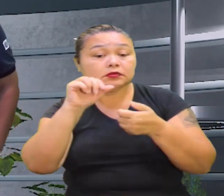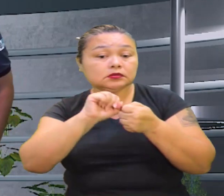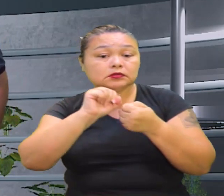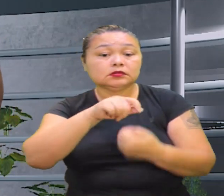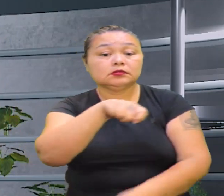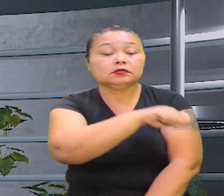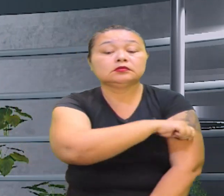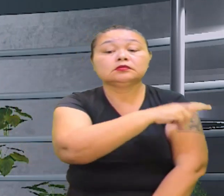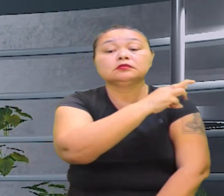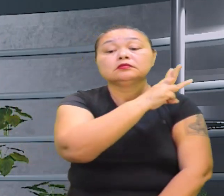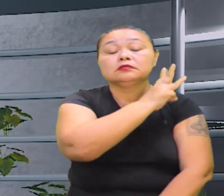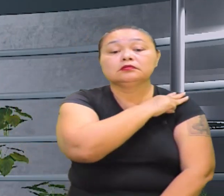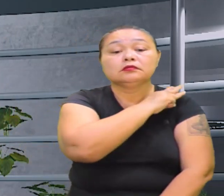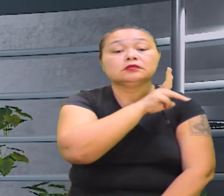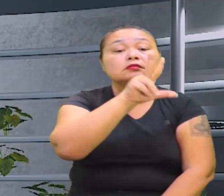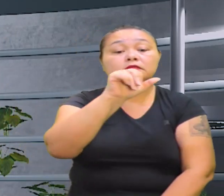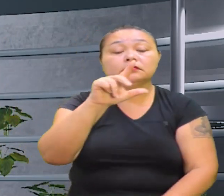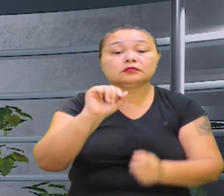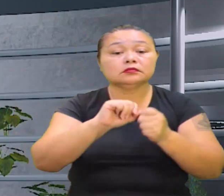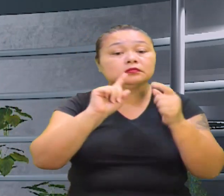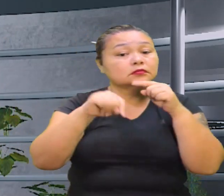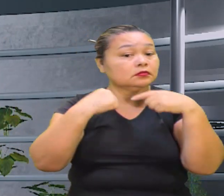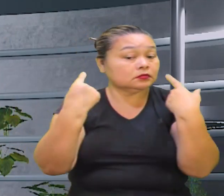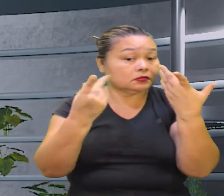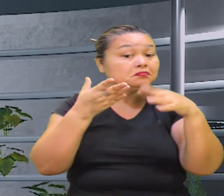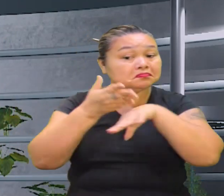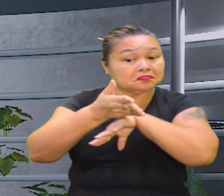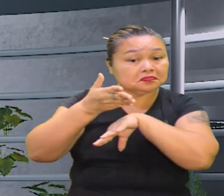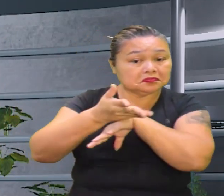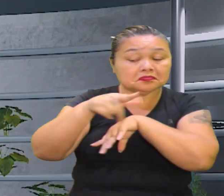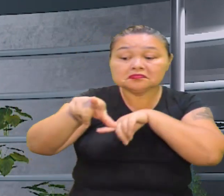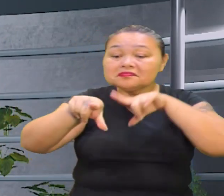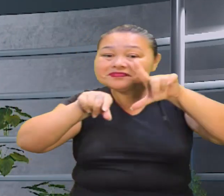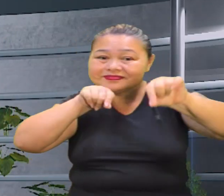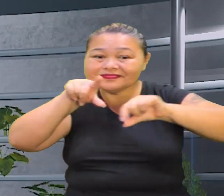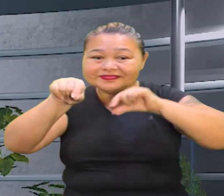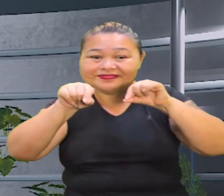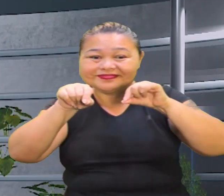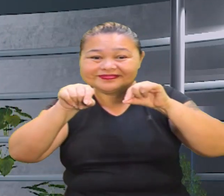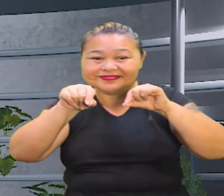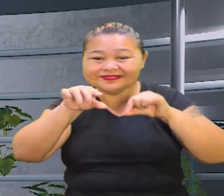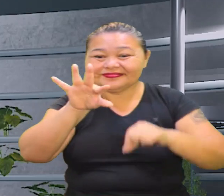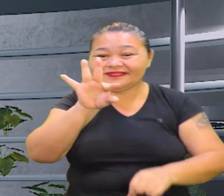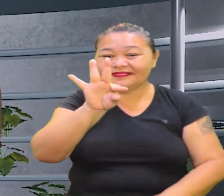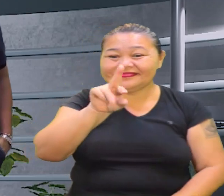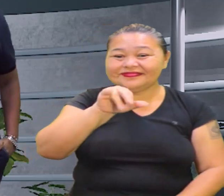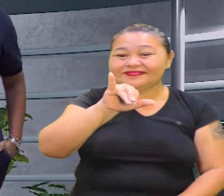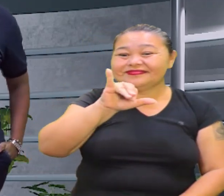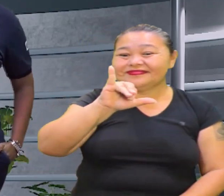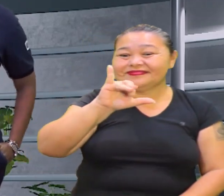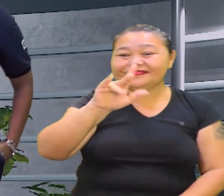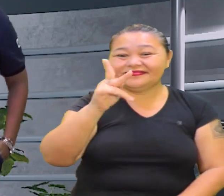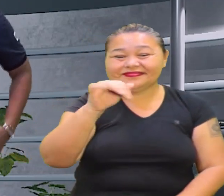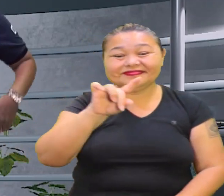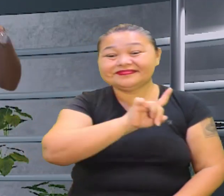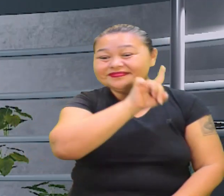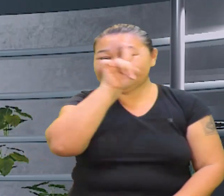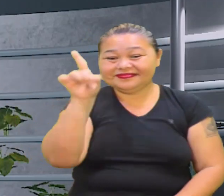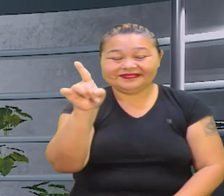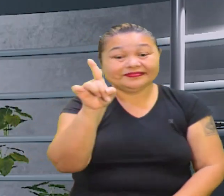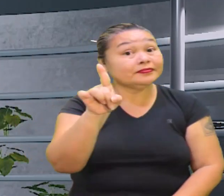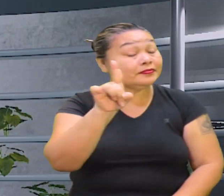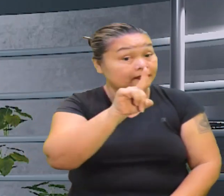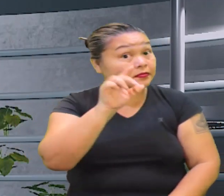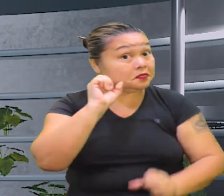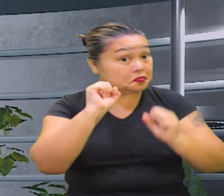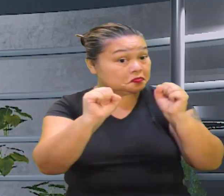terceiro ano Né, professora Leisa Vai poder participar Escolha essa trilha Nós vamos estar lá E aí